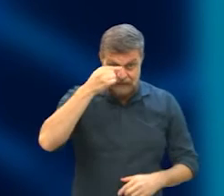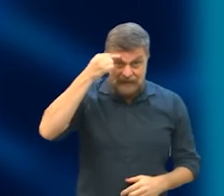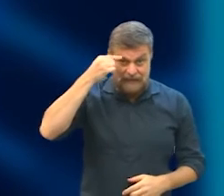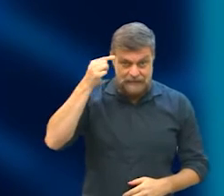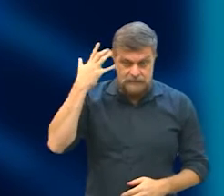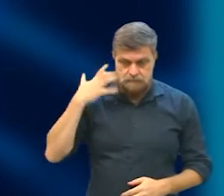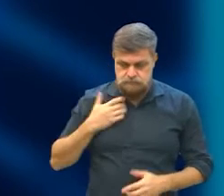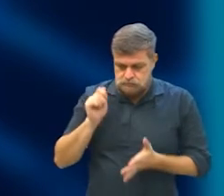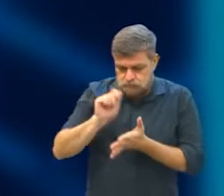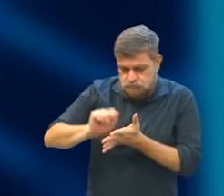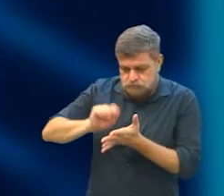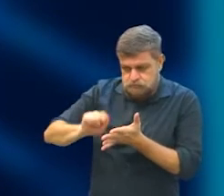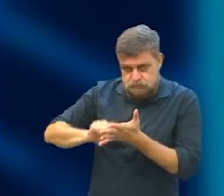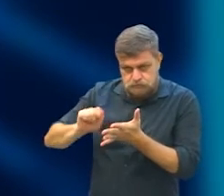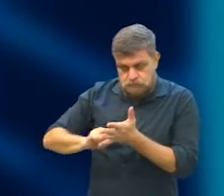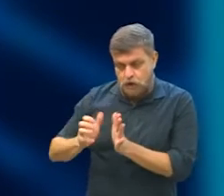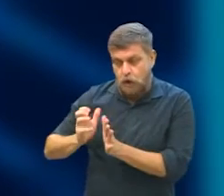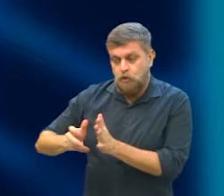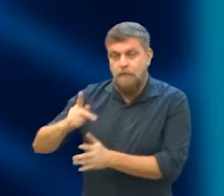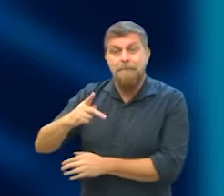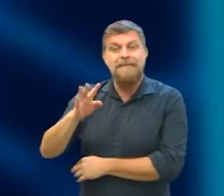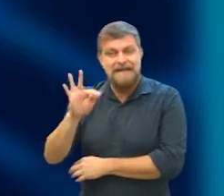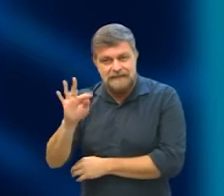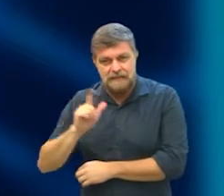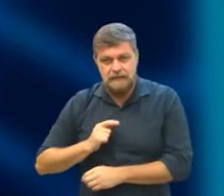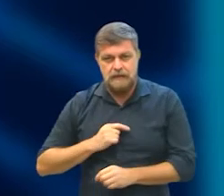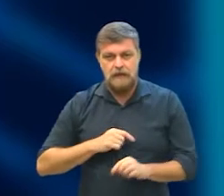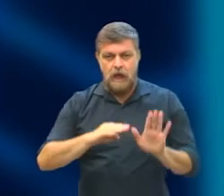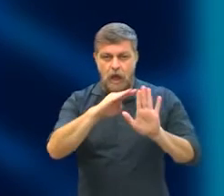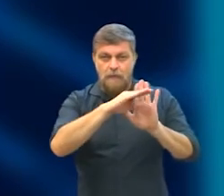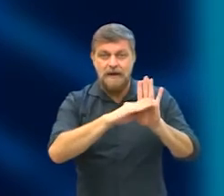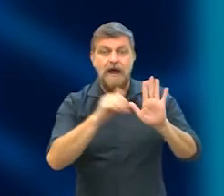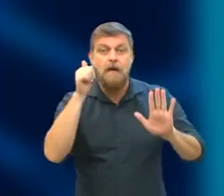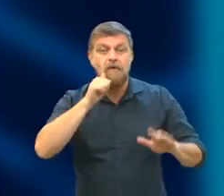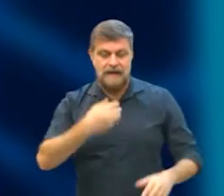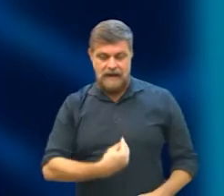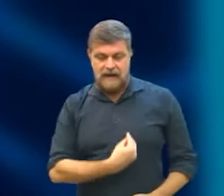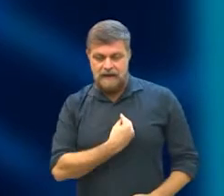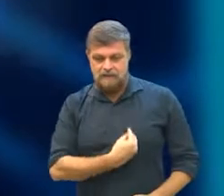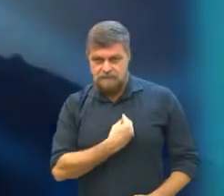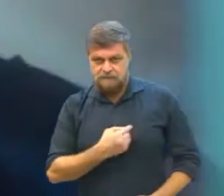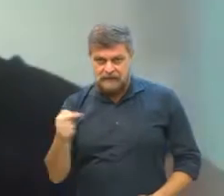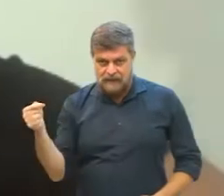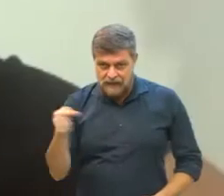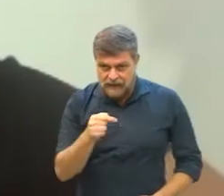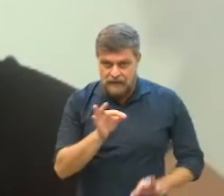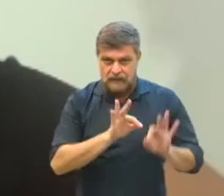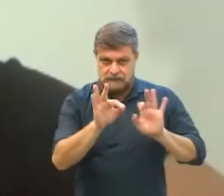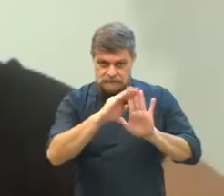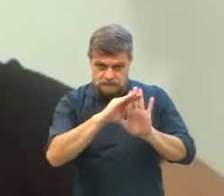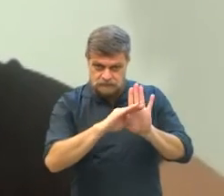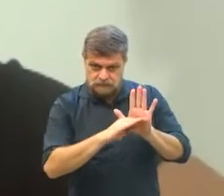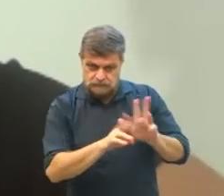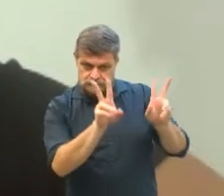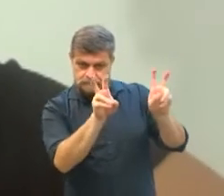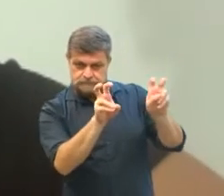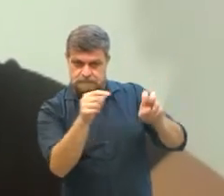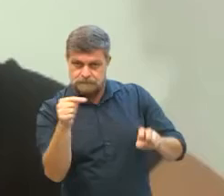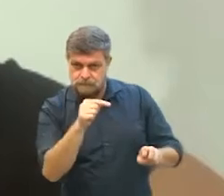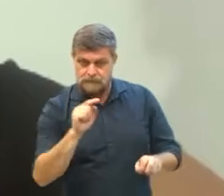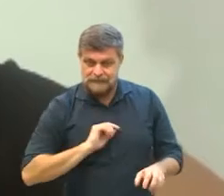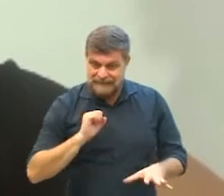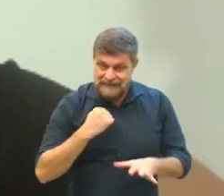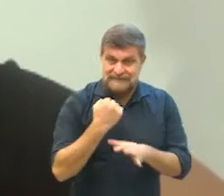em conjunto pelas duas parlamentares da bancada petista, o programa Mulher Viva. Esse projeto é